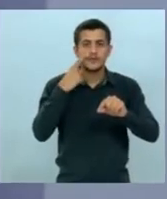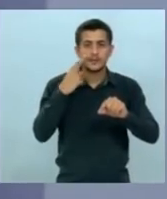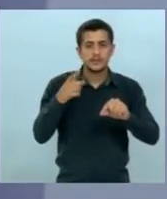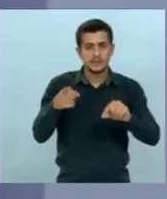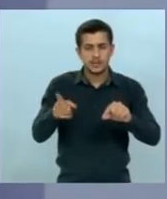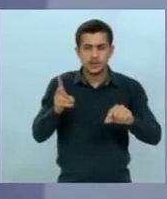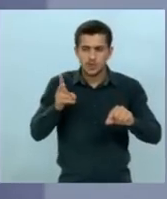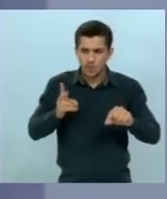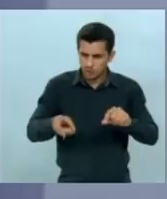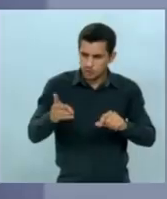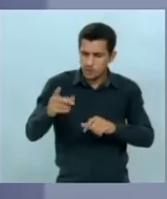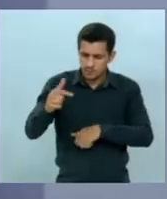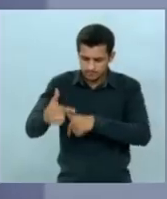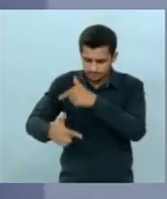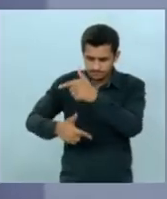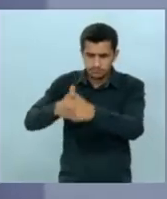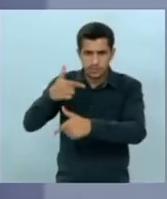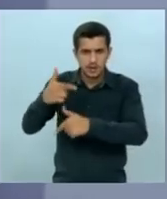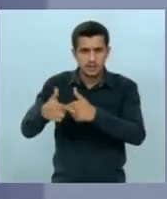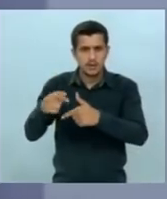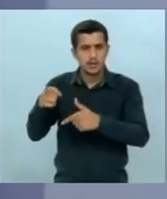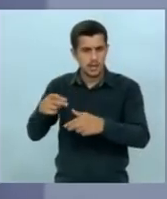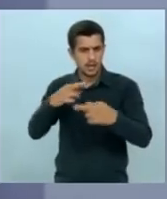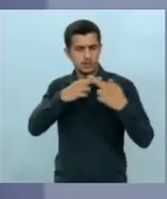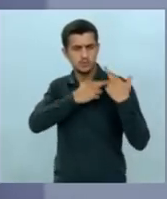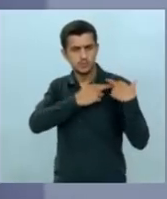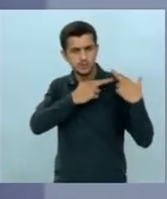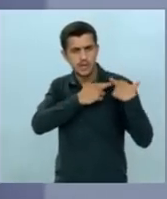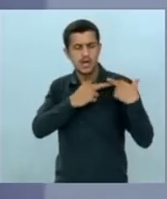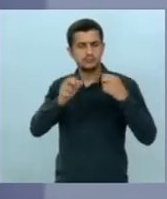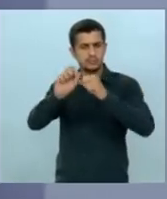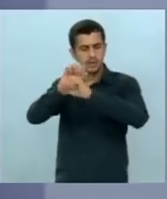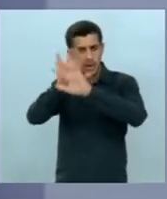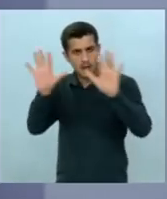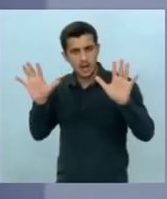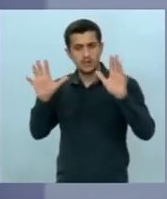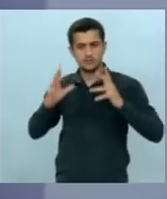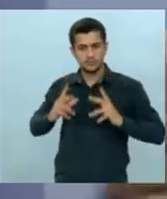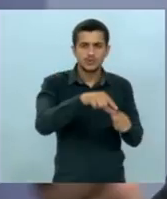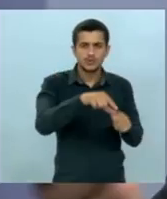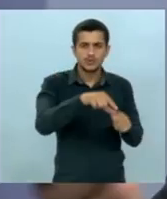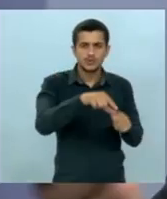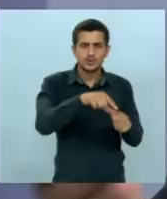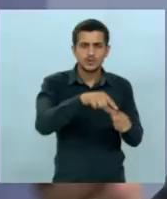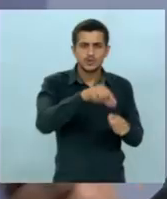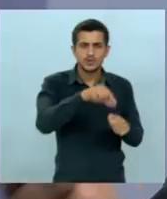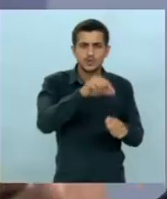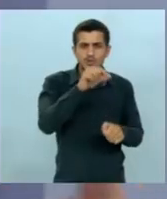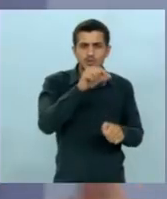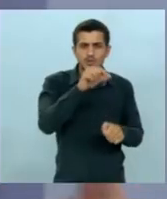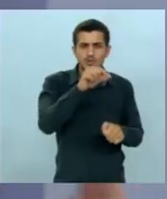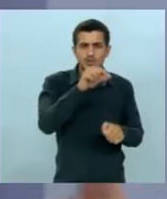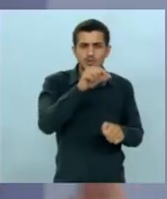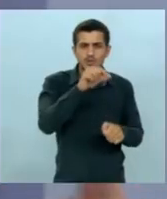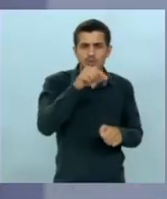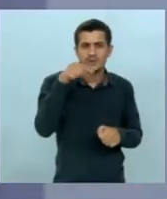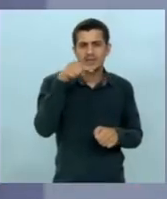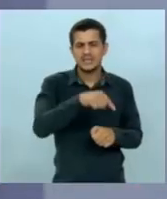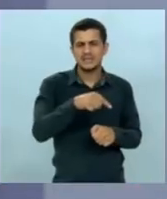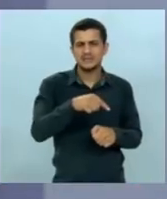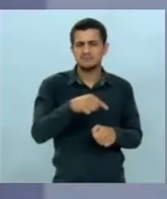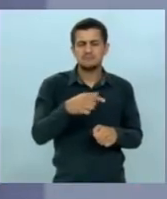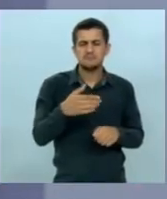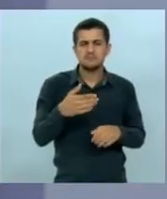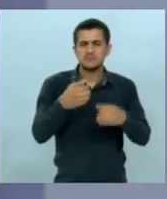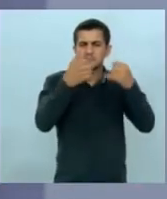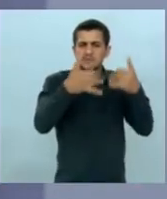continuidade do nosso trabalho que teve responsabilidade transparência decência ou escolher um candidato que não diz a que